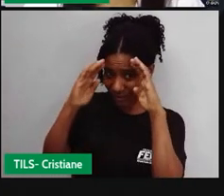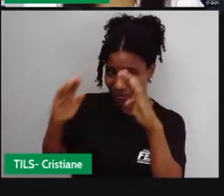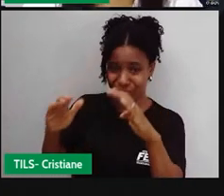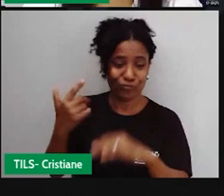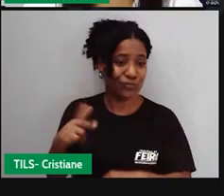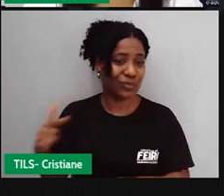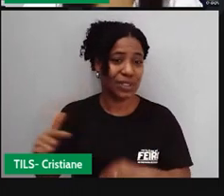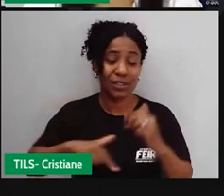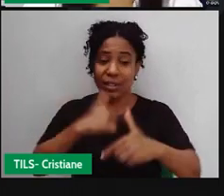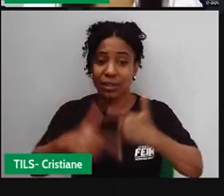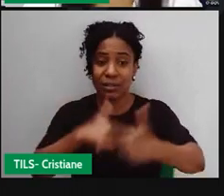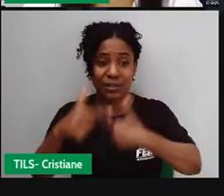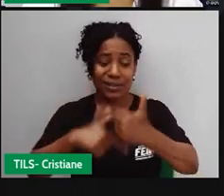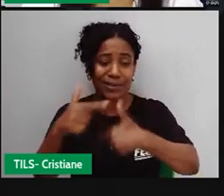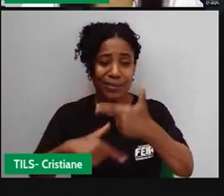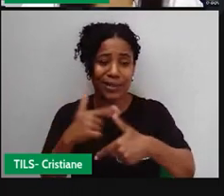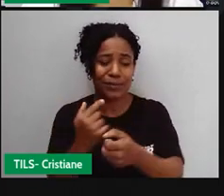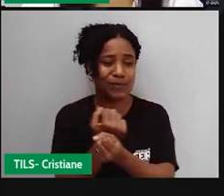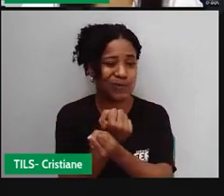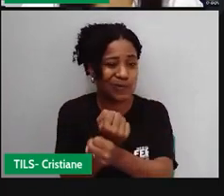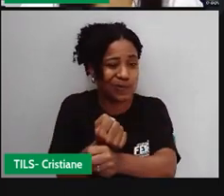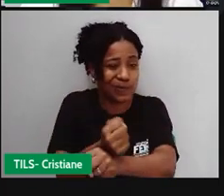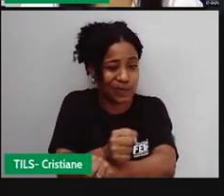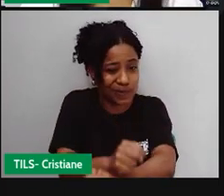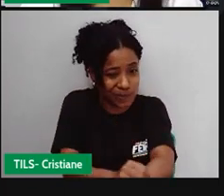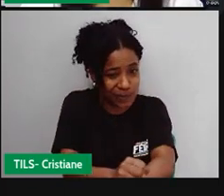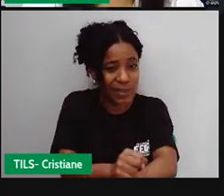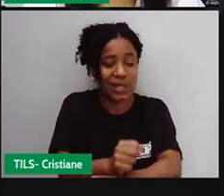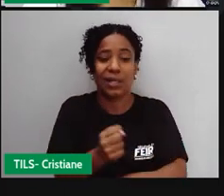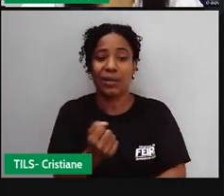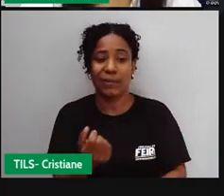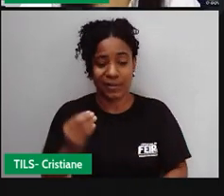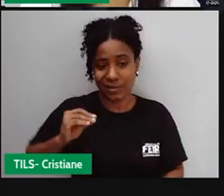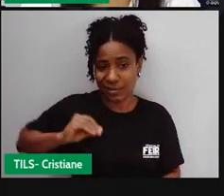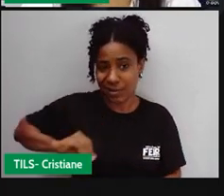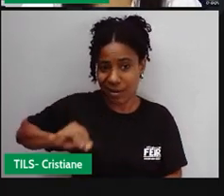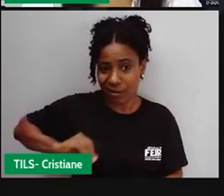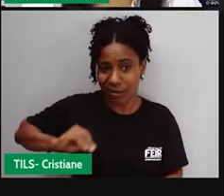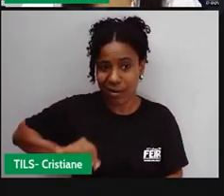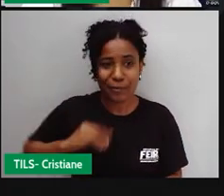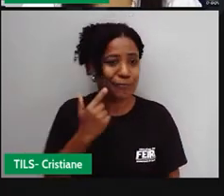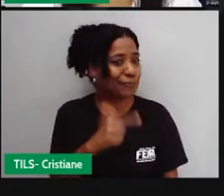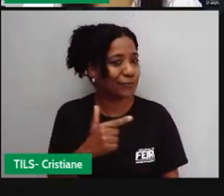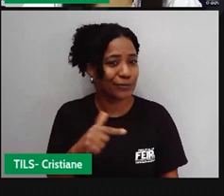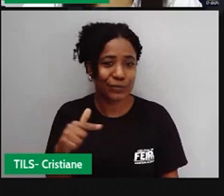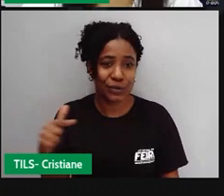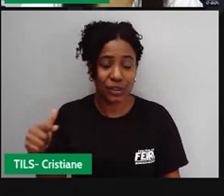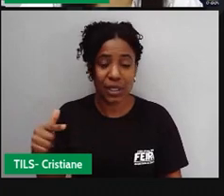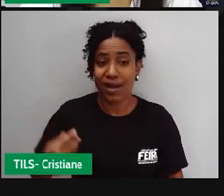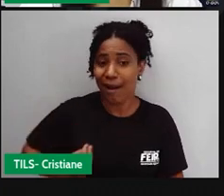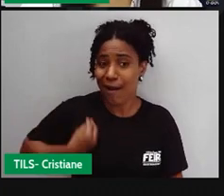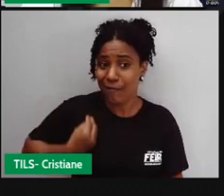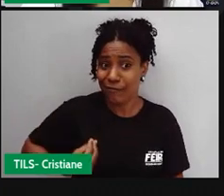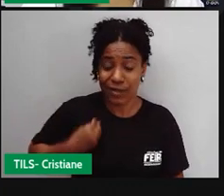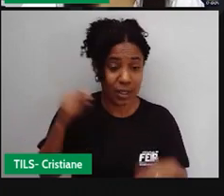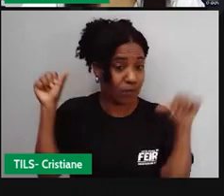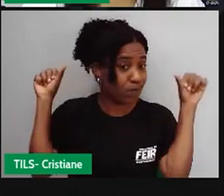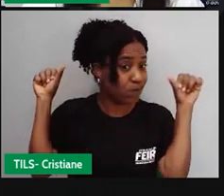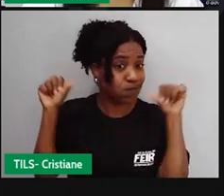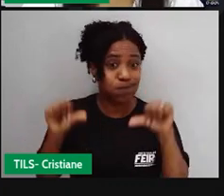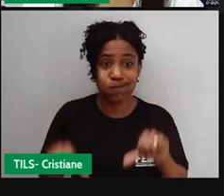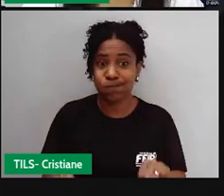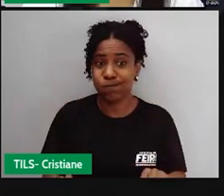Sem renda, em condições de vida ruins, porque eles não tinham direitos sobre suas